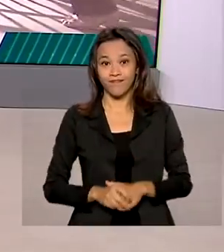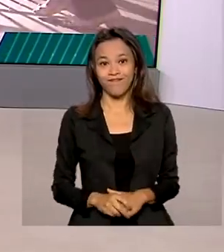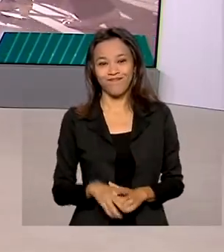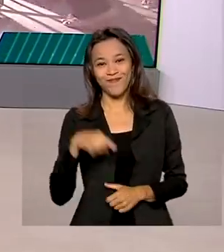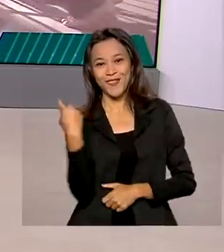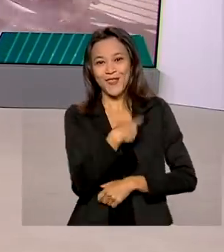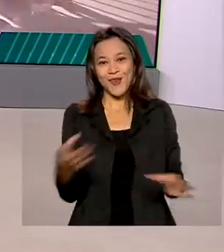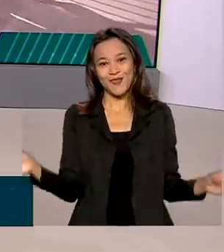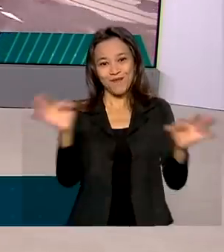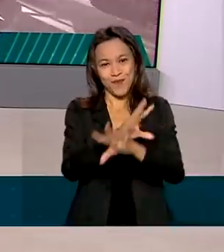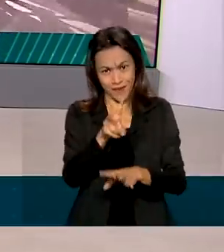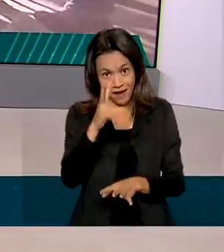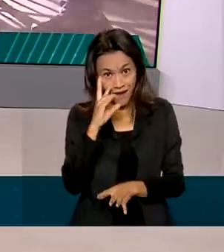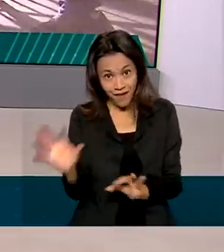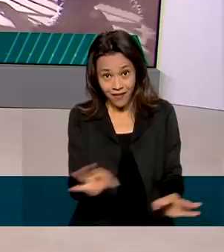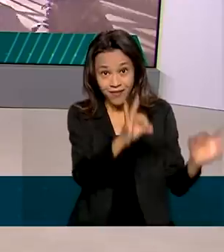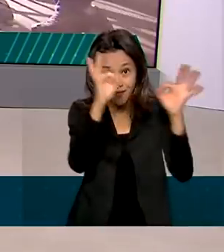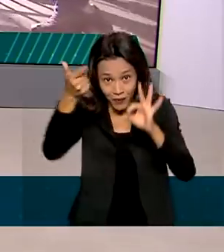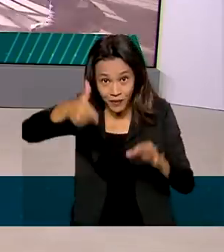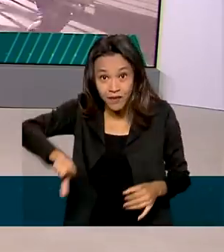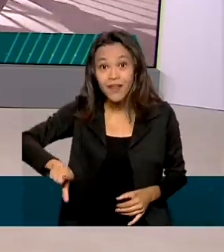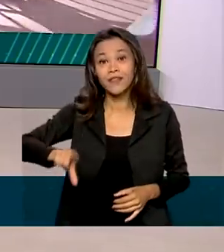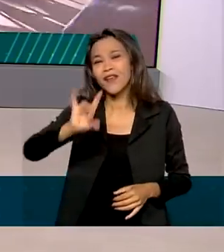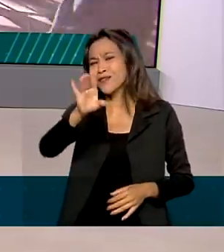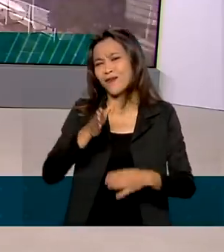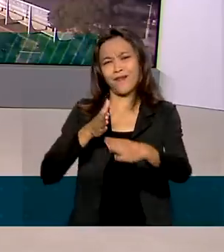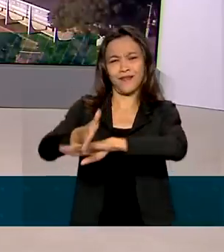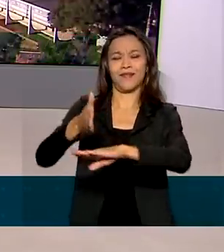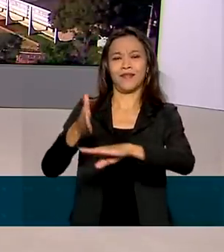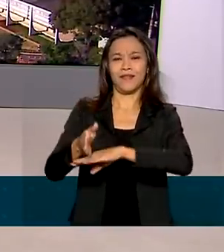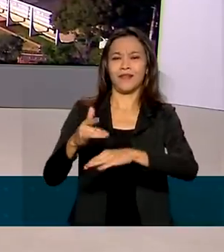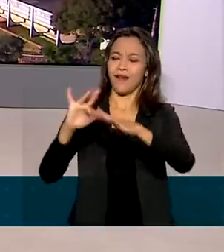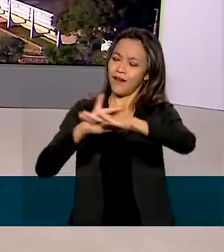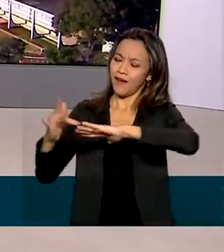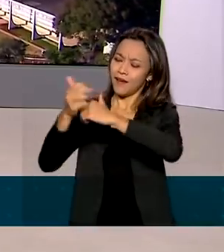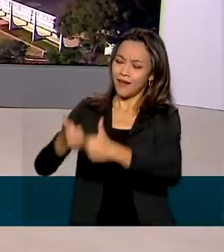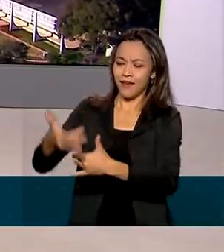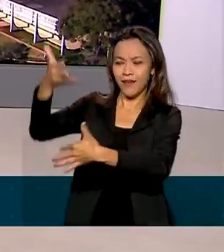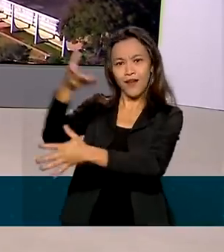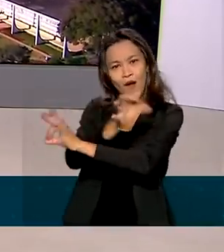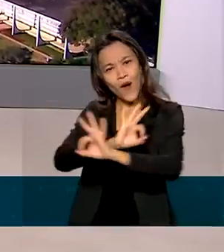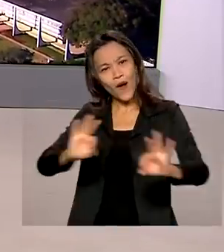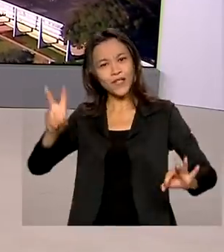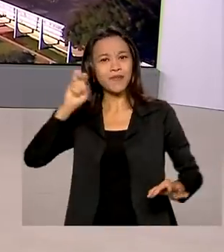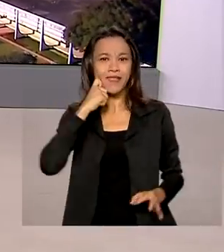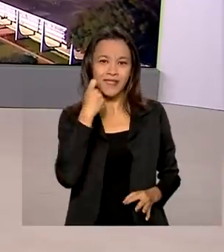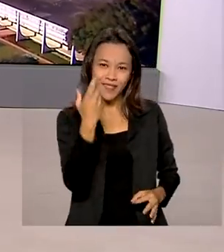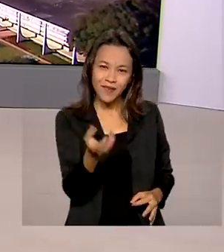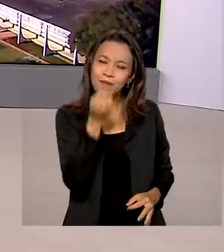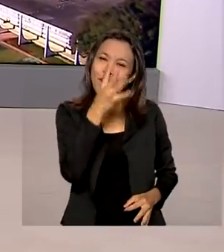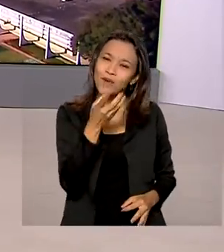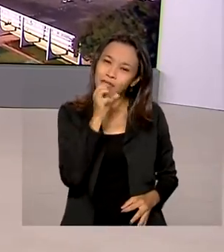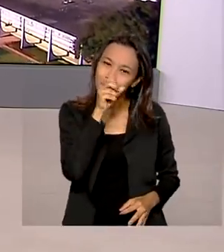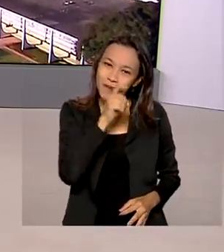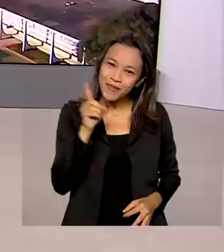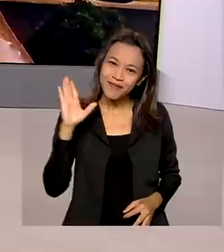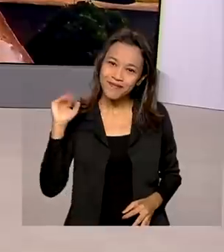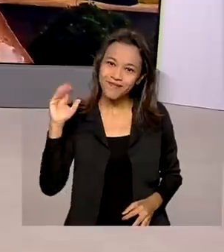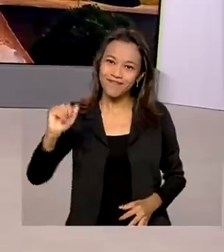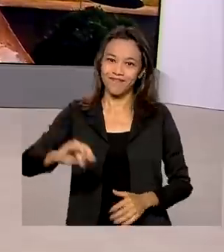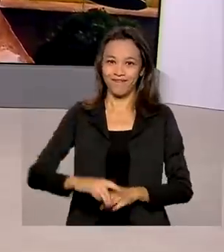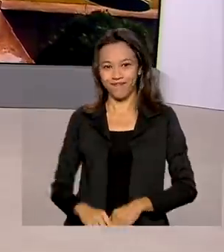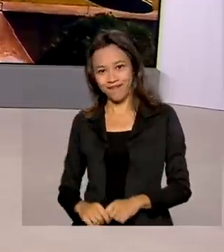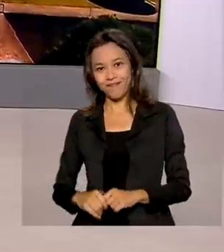E a gente fica por aqui. Se quiser rever as nossas reportagens, é só acessar as nossas redes sociais. Uma ótima sexta para você. Bom fim de semana. Tchau, tchau.